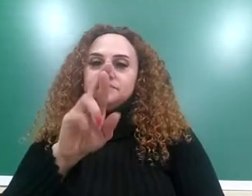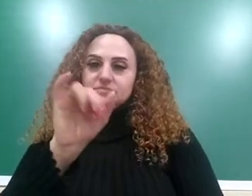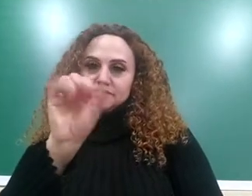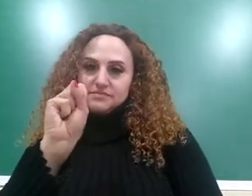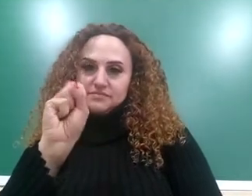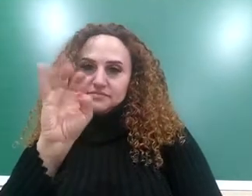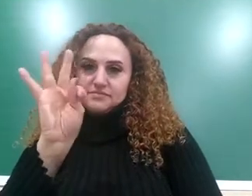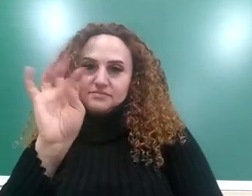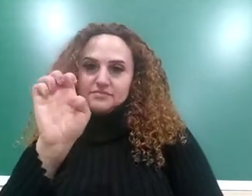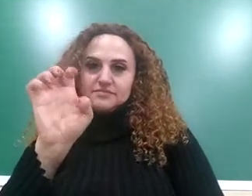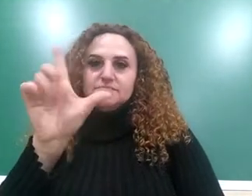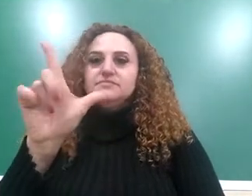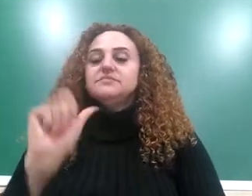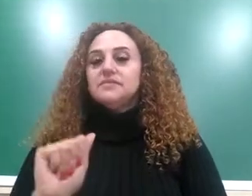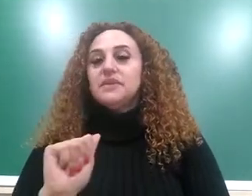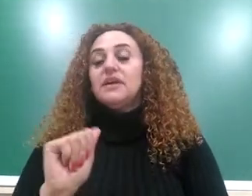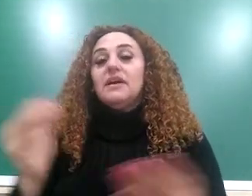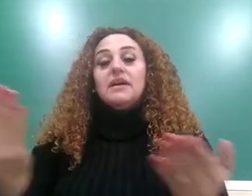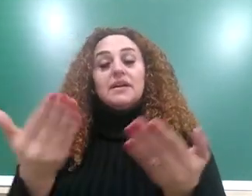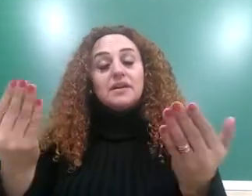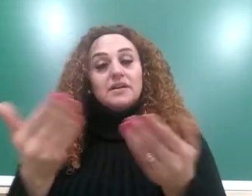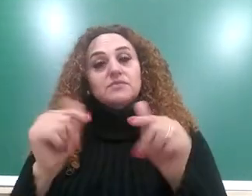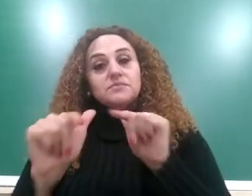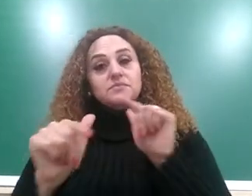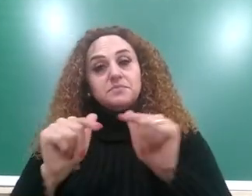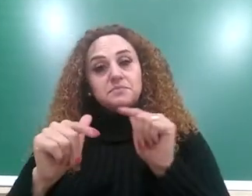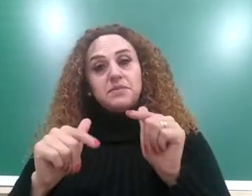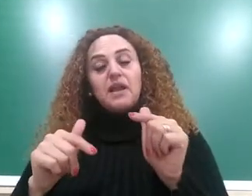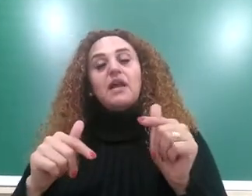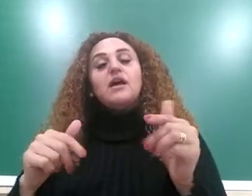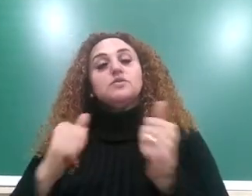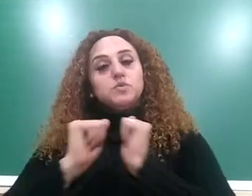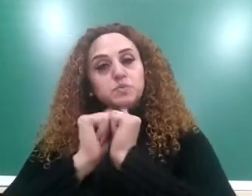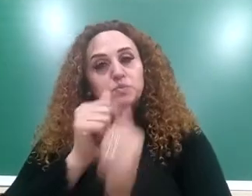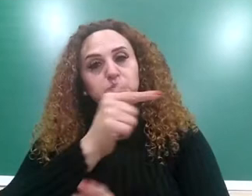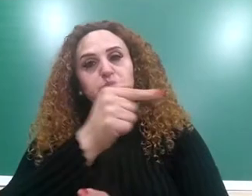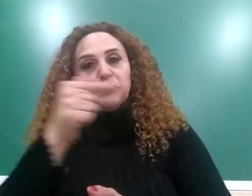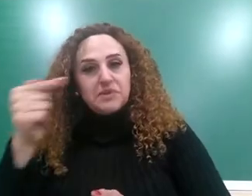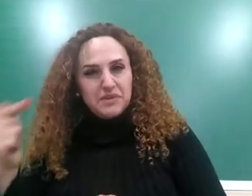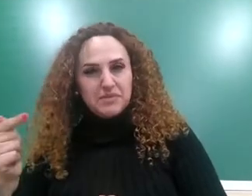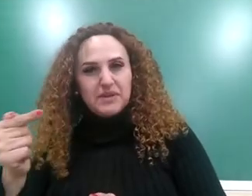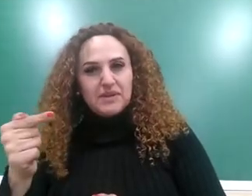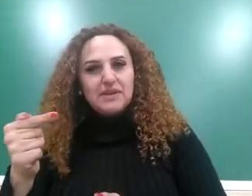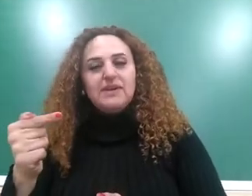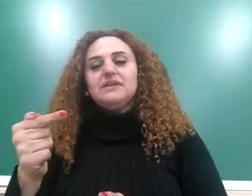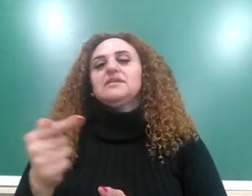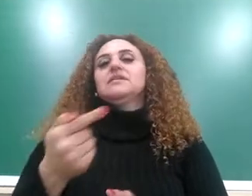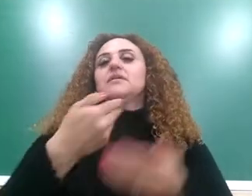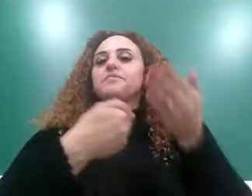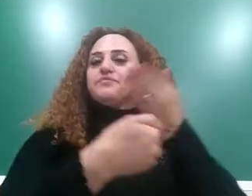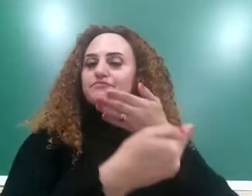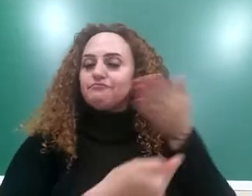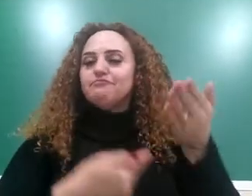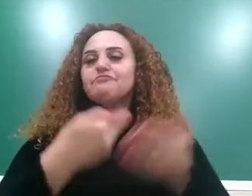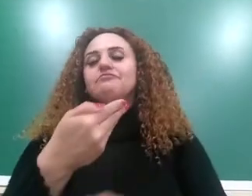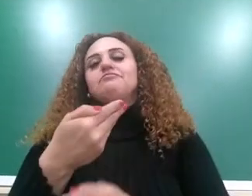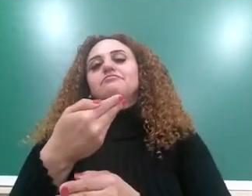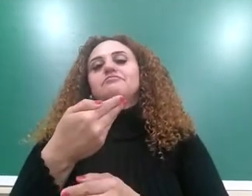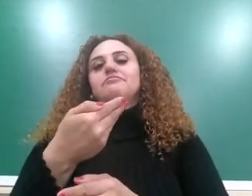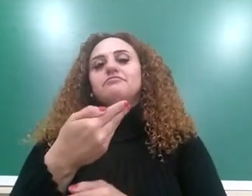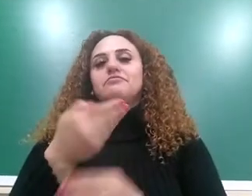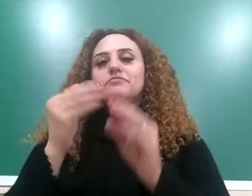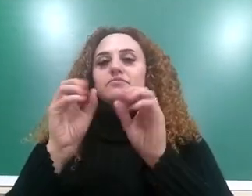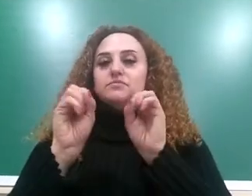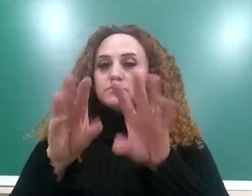próximas semanas eu vou acompanhar vocês por esse percurso pela relação entre educação e sociedade no